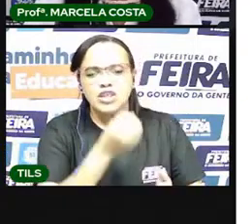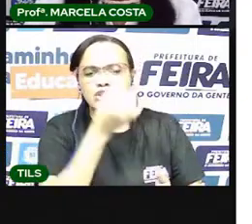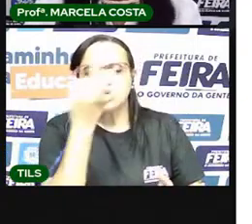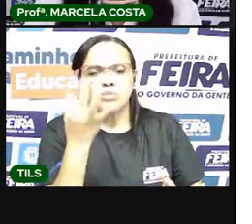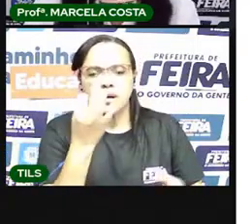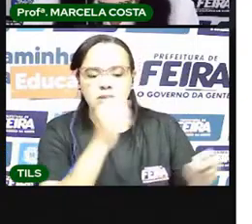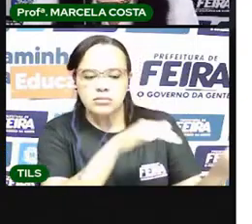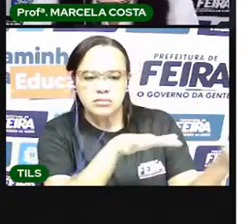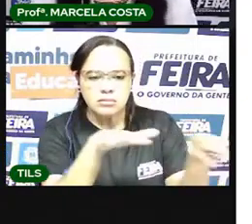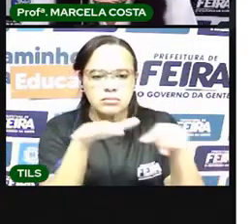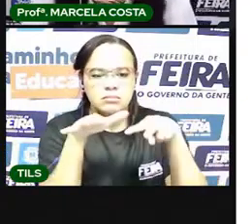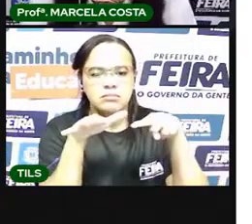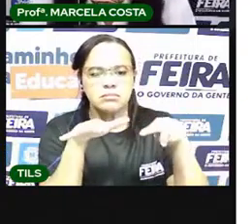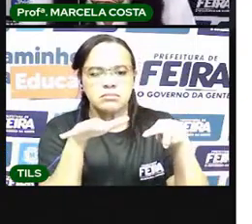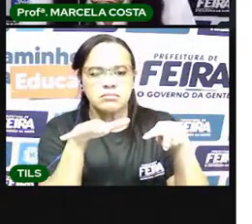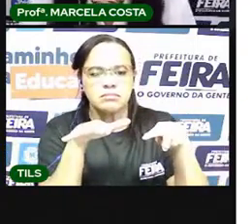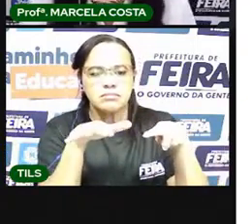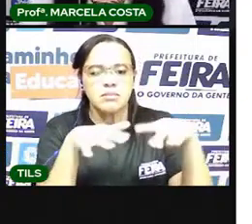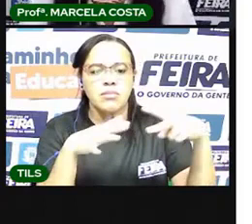semana?